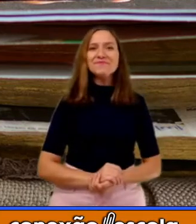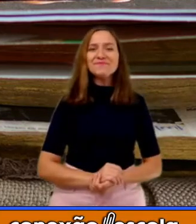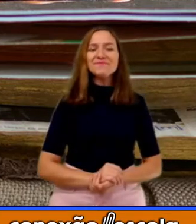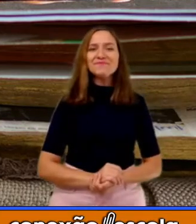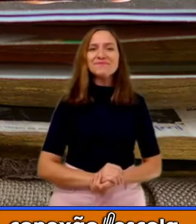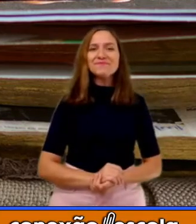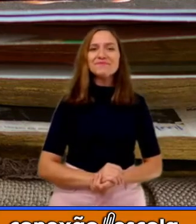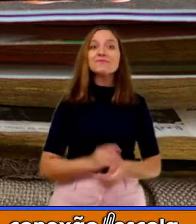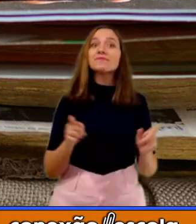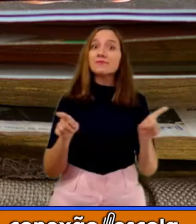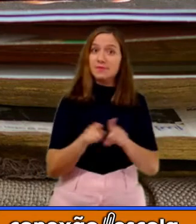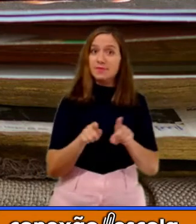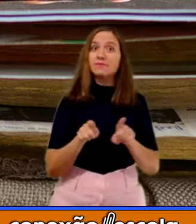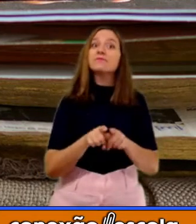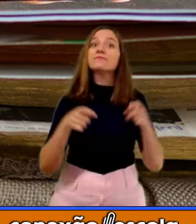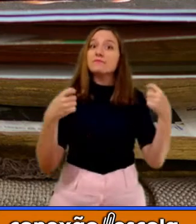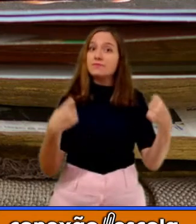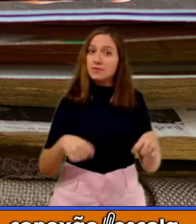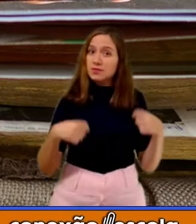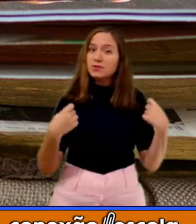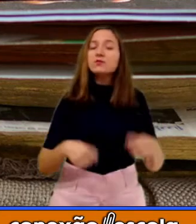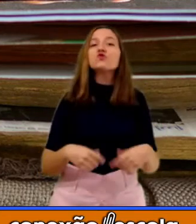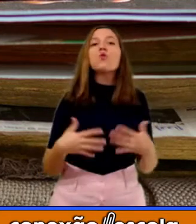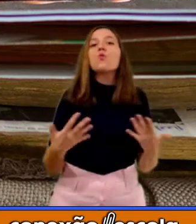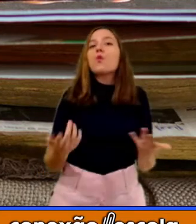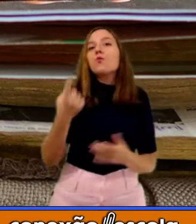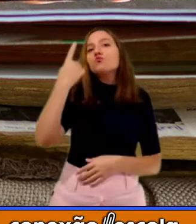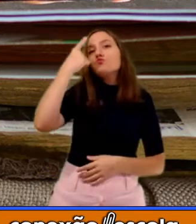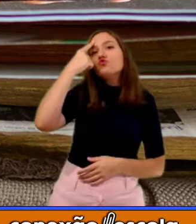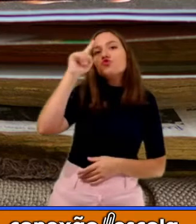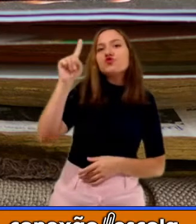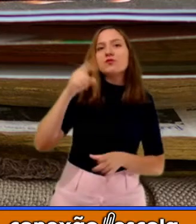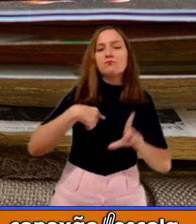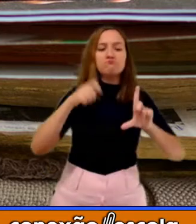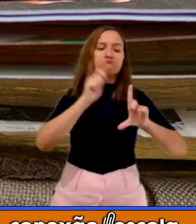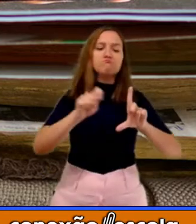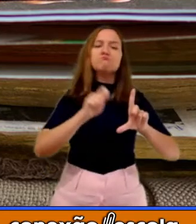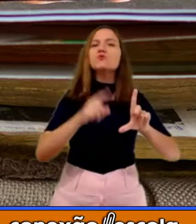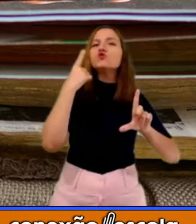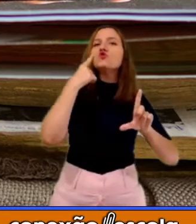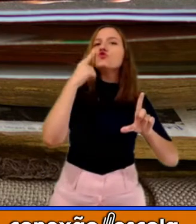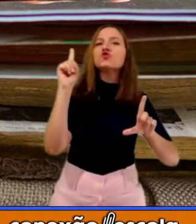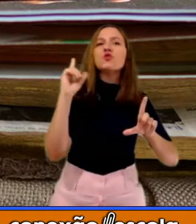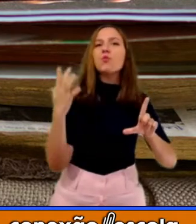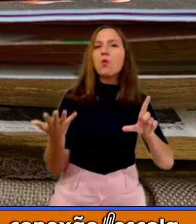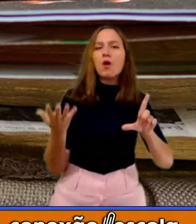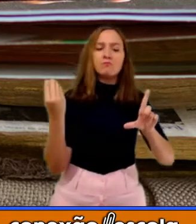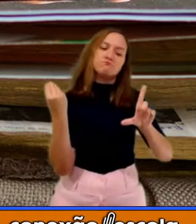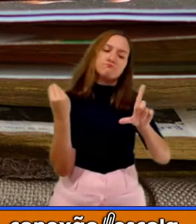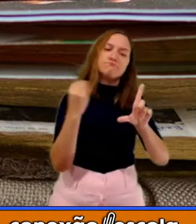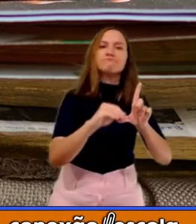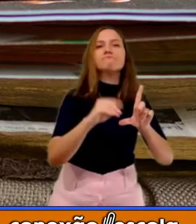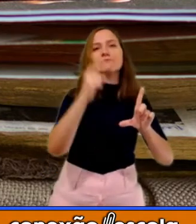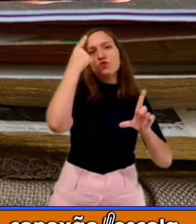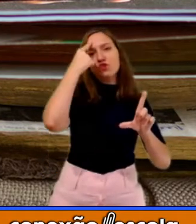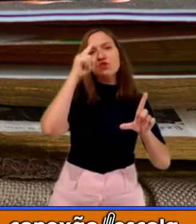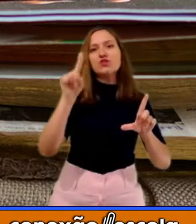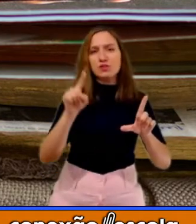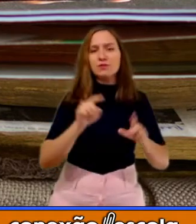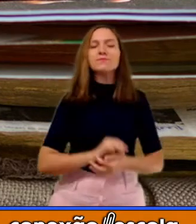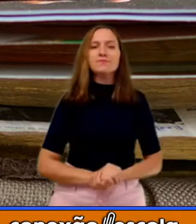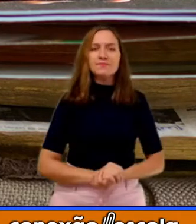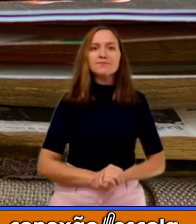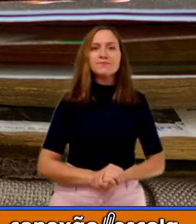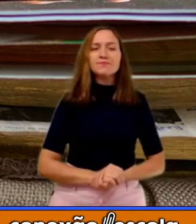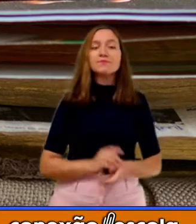Temos que colocar também o dia que esse bilhete foi escrito. Seria a data. Quando eu